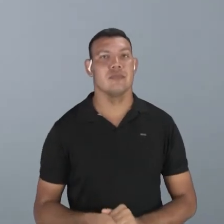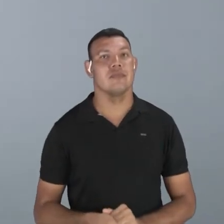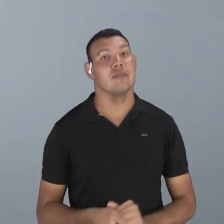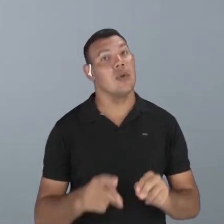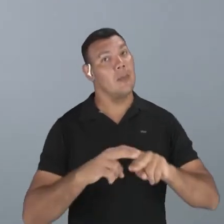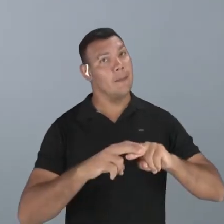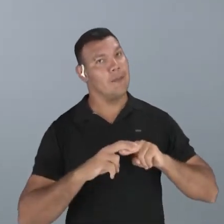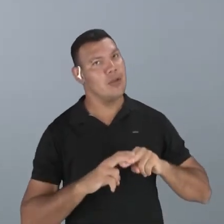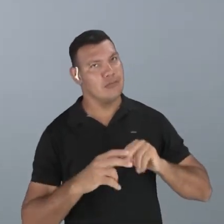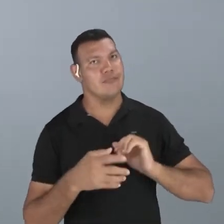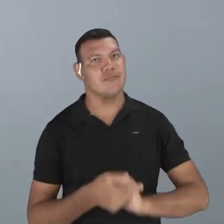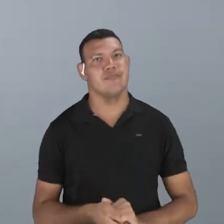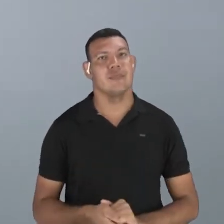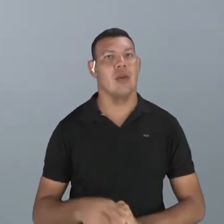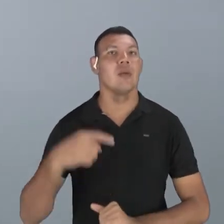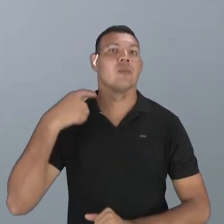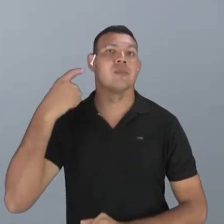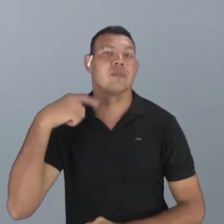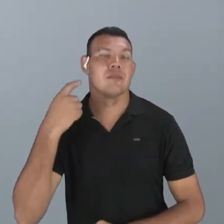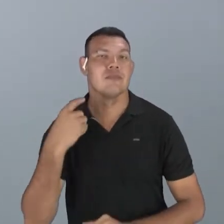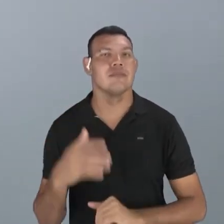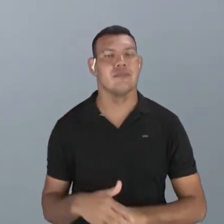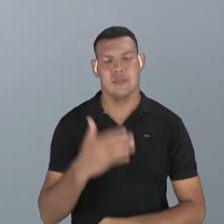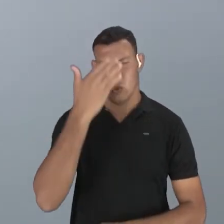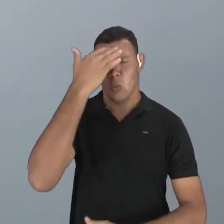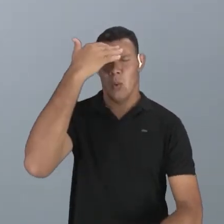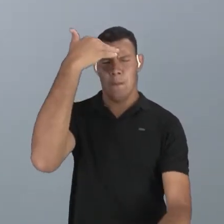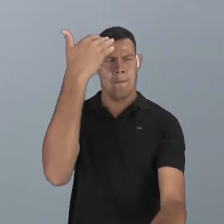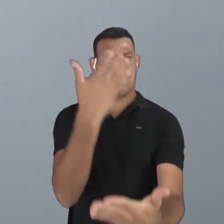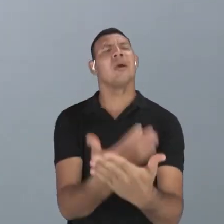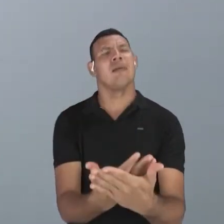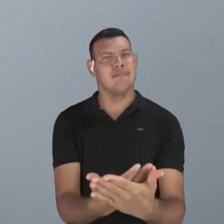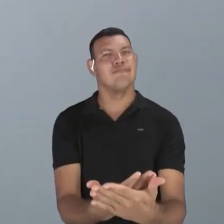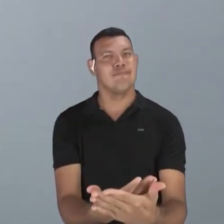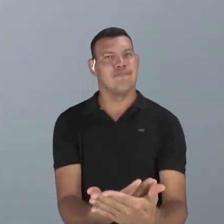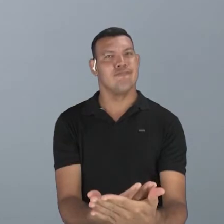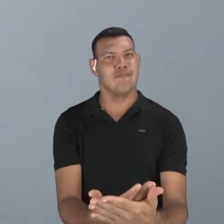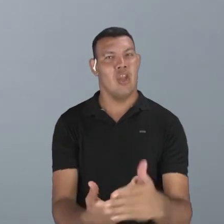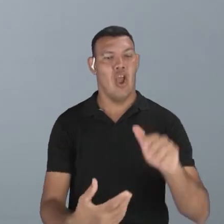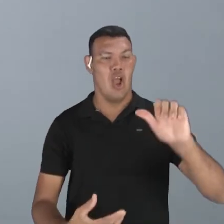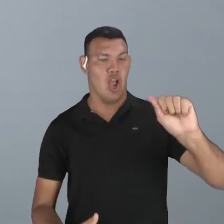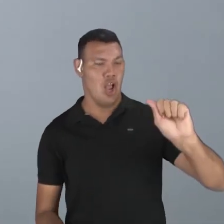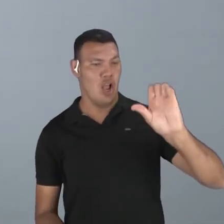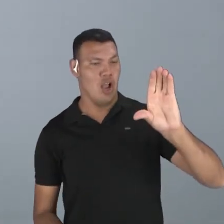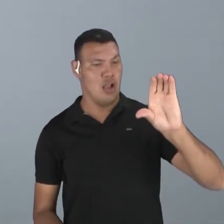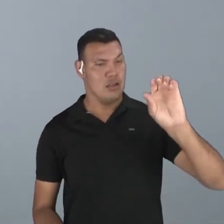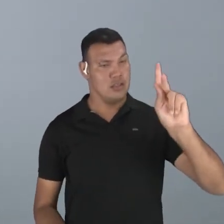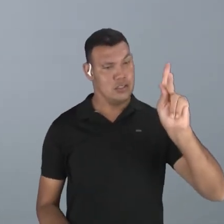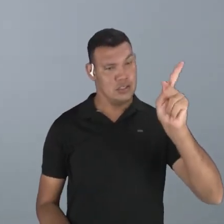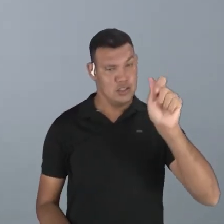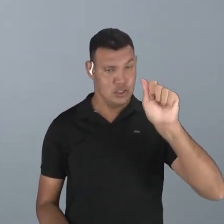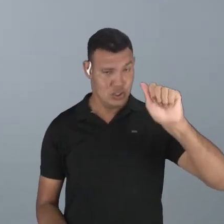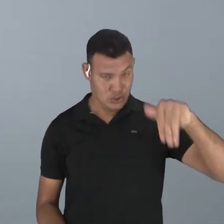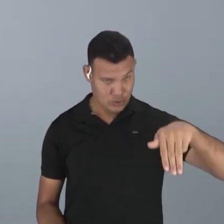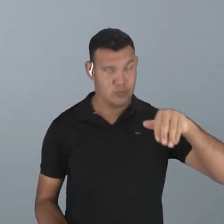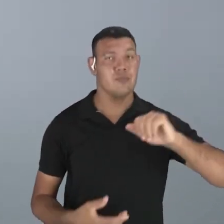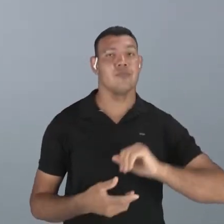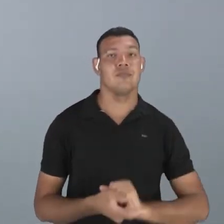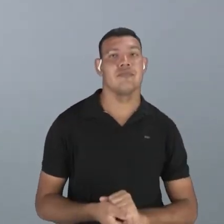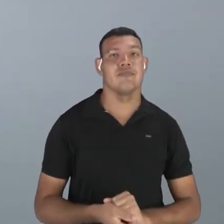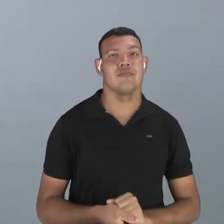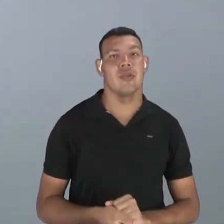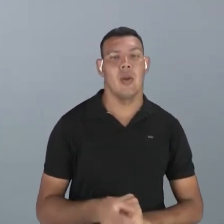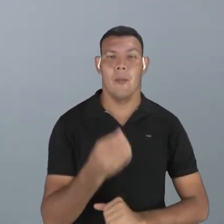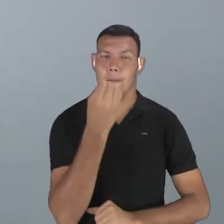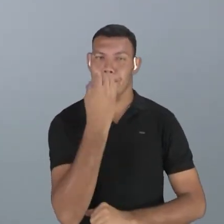deveria ficar os deputados acham. Acrescentaria um M para indicar o plural. Acham